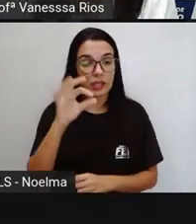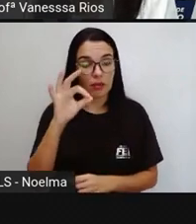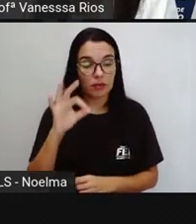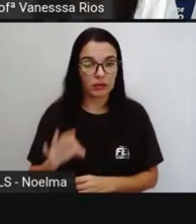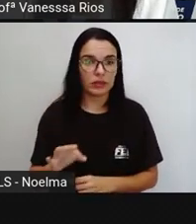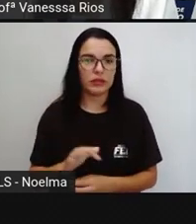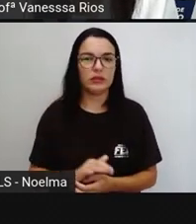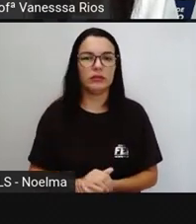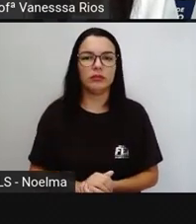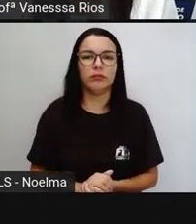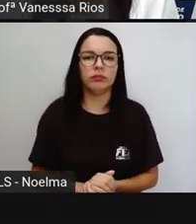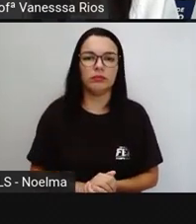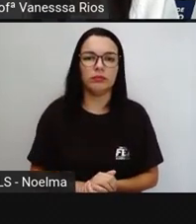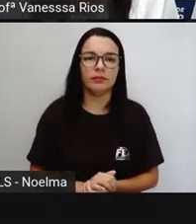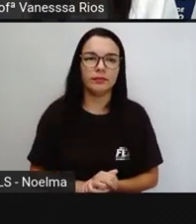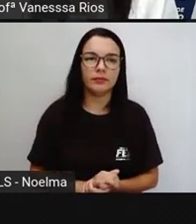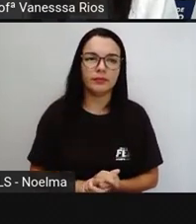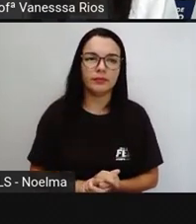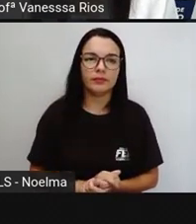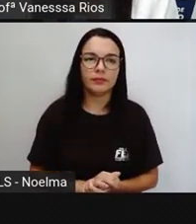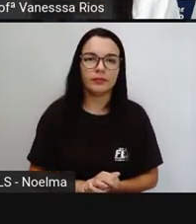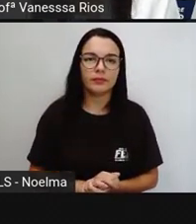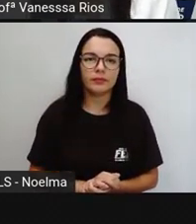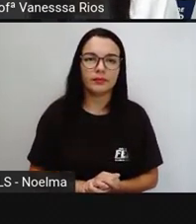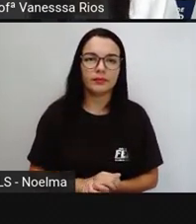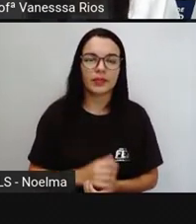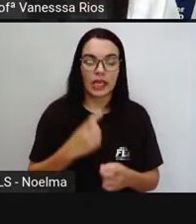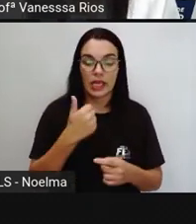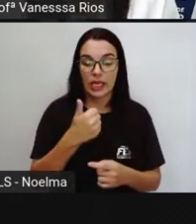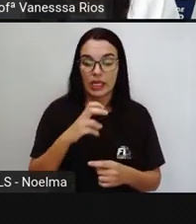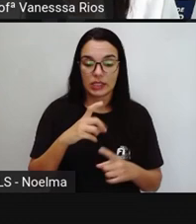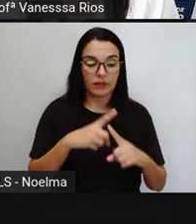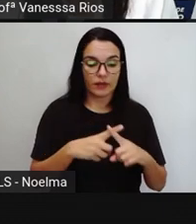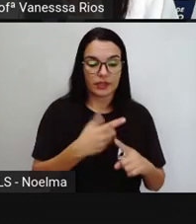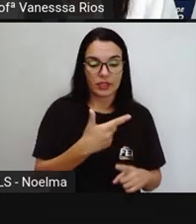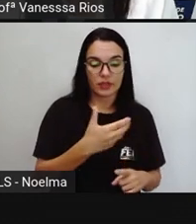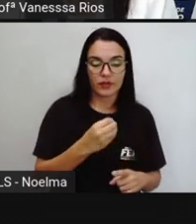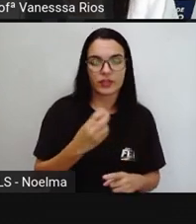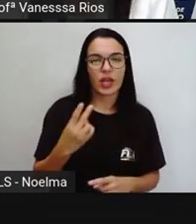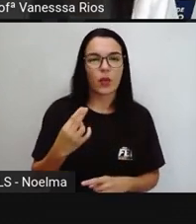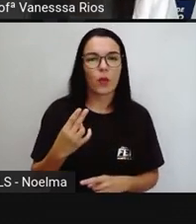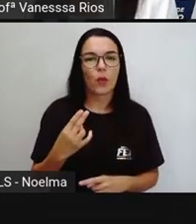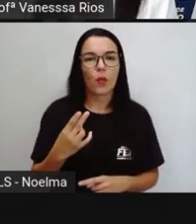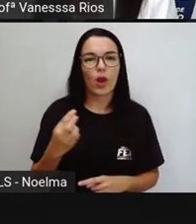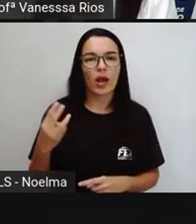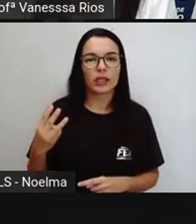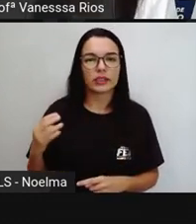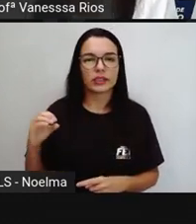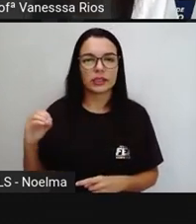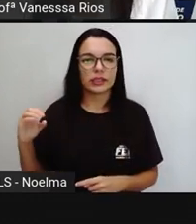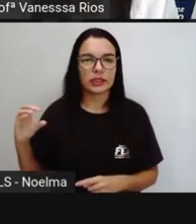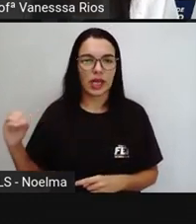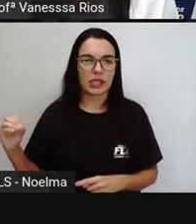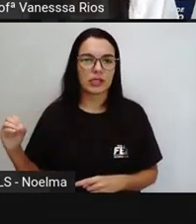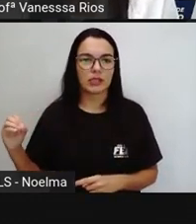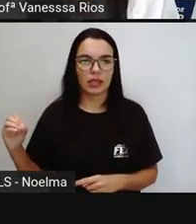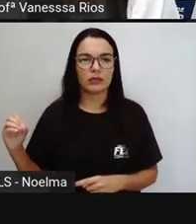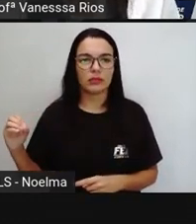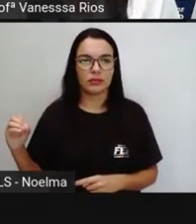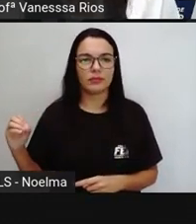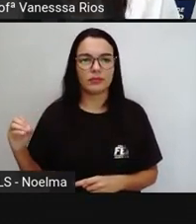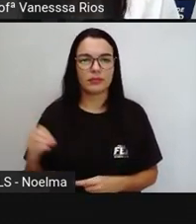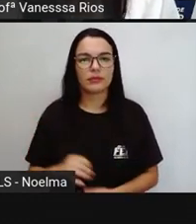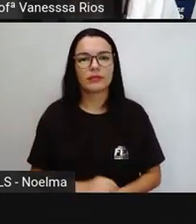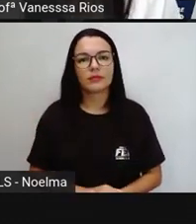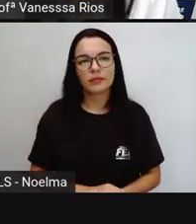multiplicar 15 vezes 20 que vai dar 300 Então 15% de 2 mil é igual a